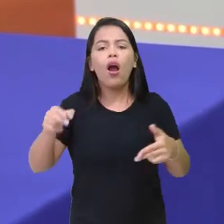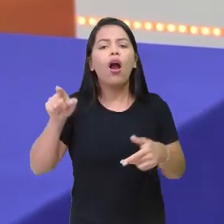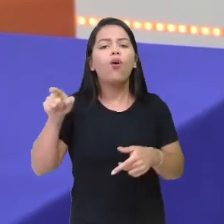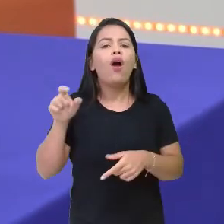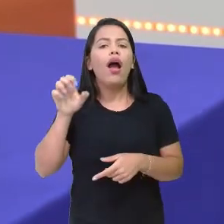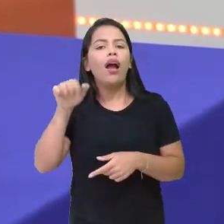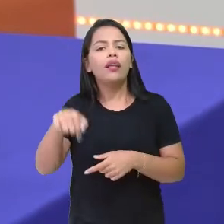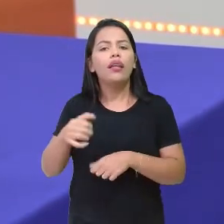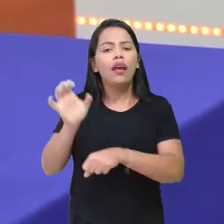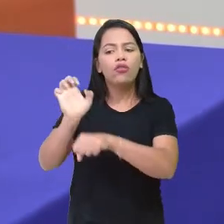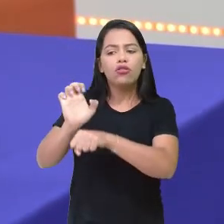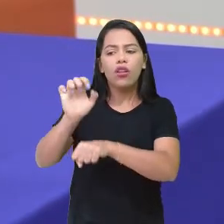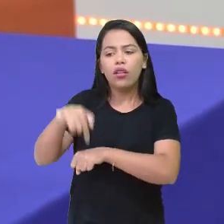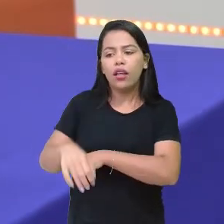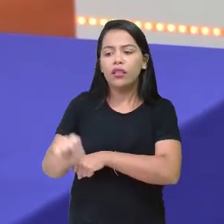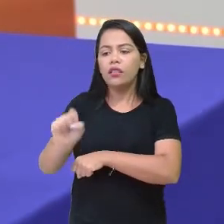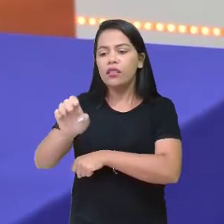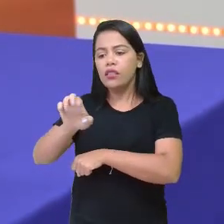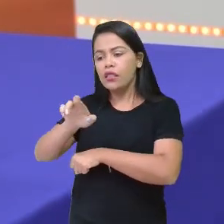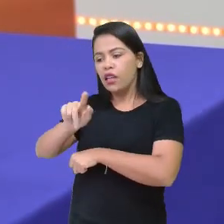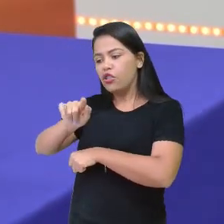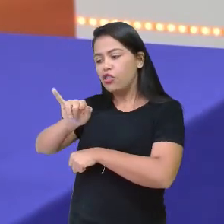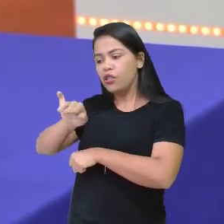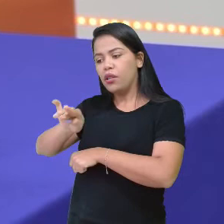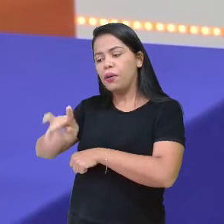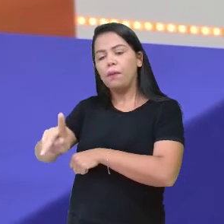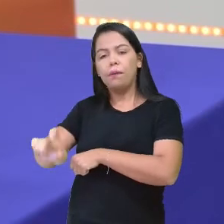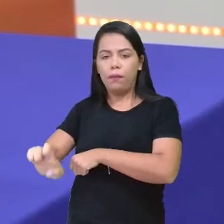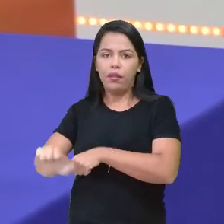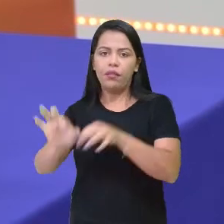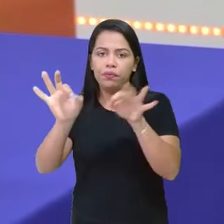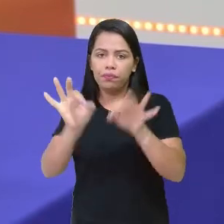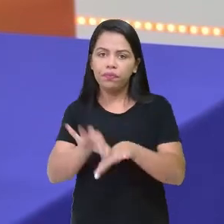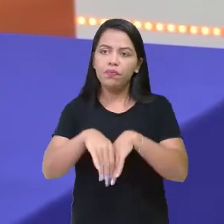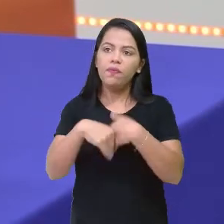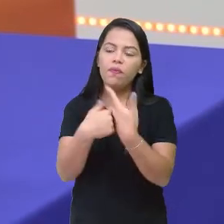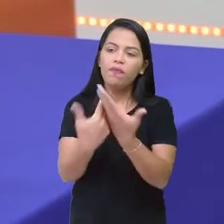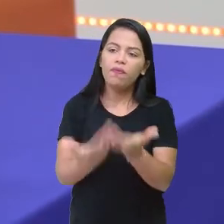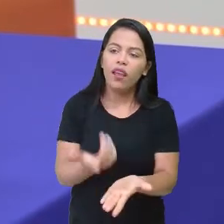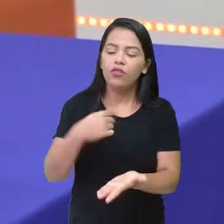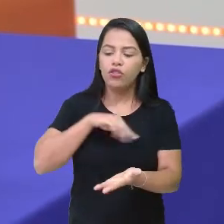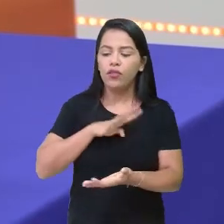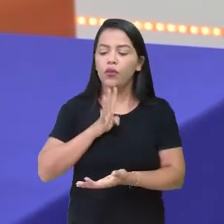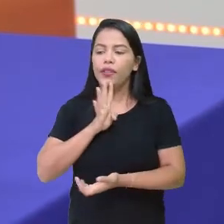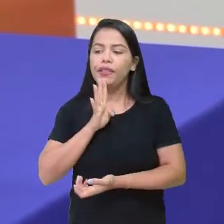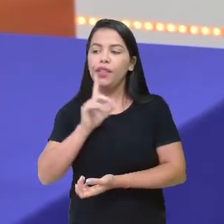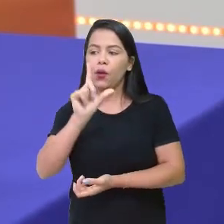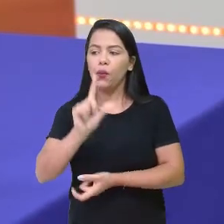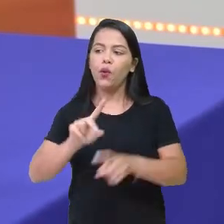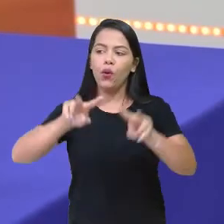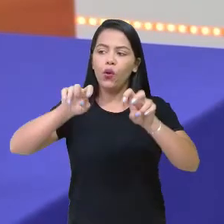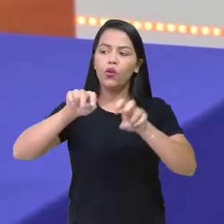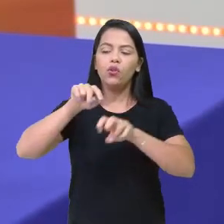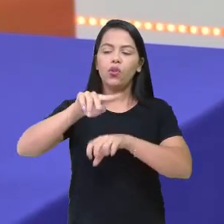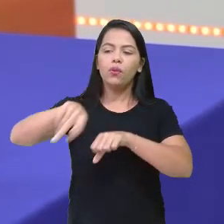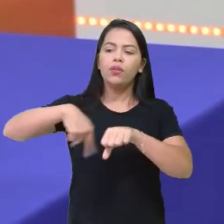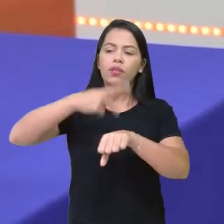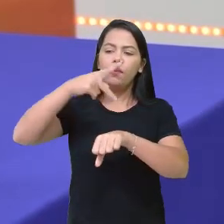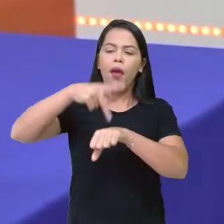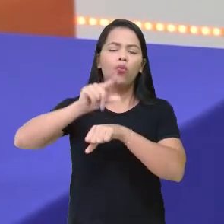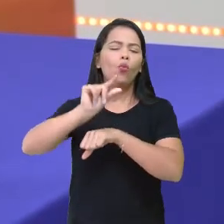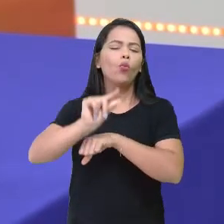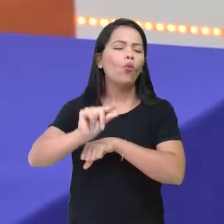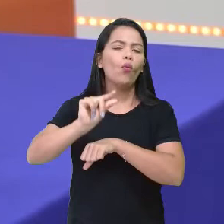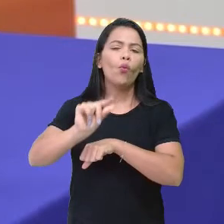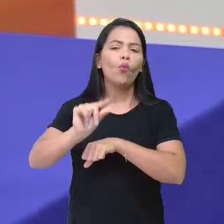É muito miudinho, gente, o Catar. Então a gente hoje vai conhecer um pouquinho sobre esse paísito aqui, ó,